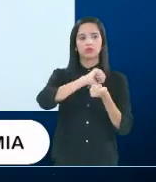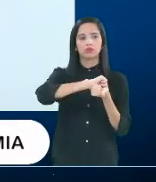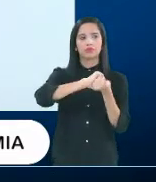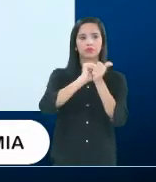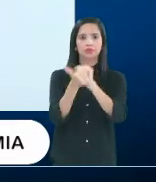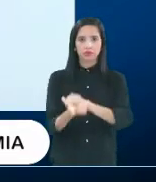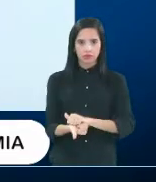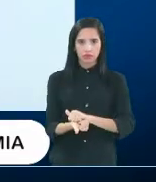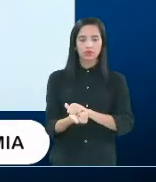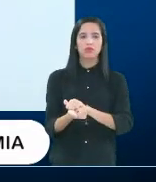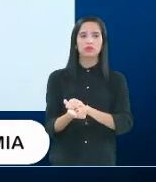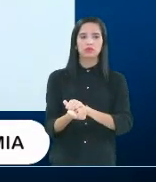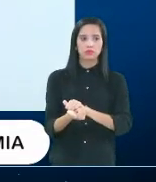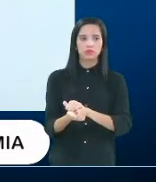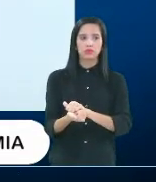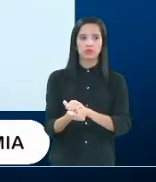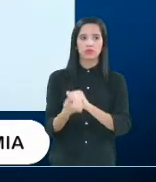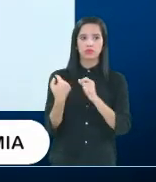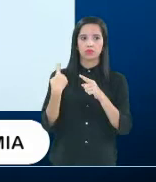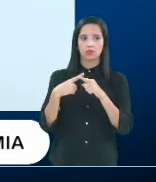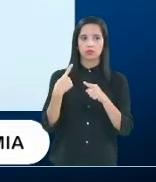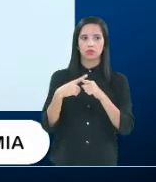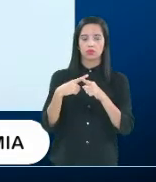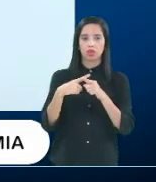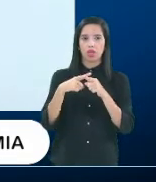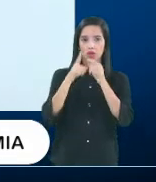porque o nosso conselho de psicologia,